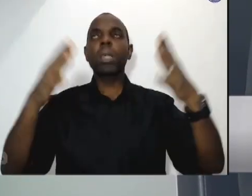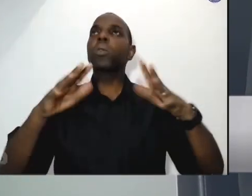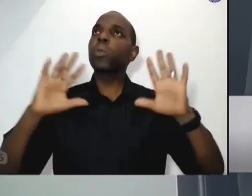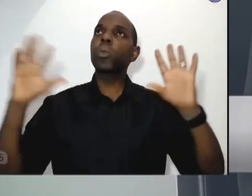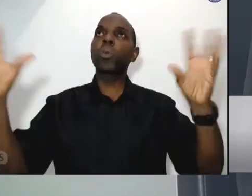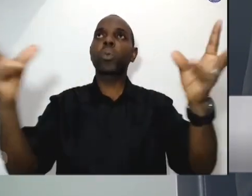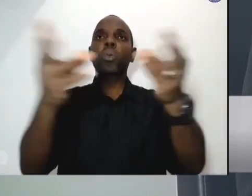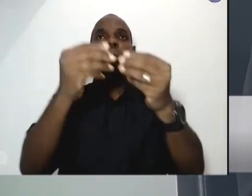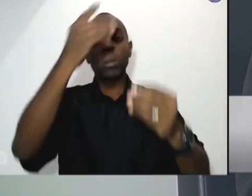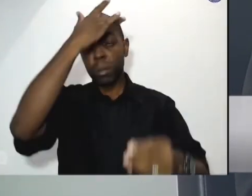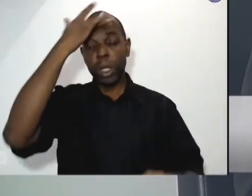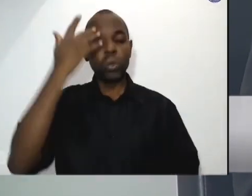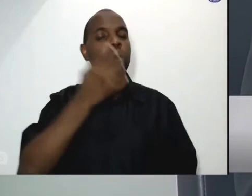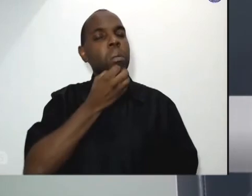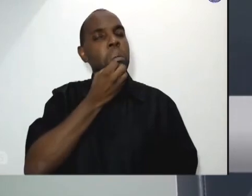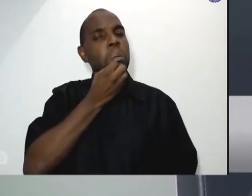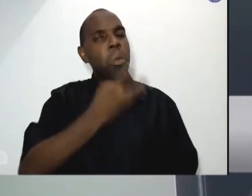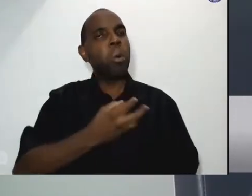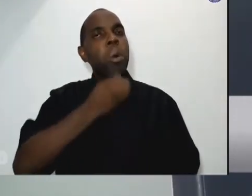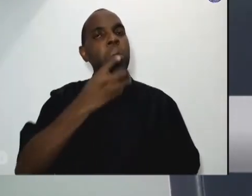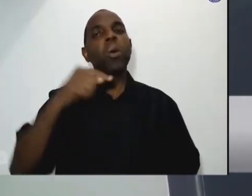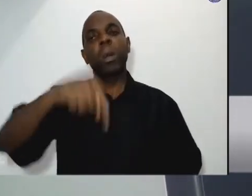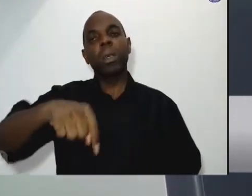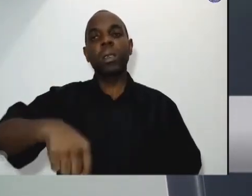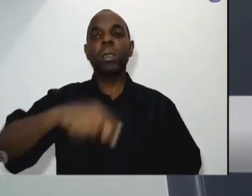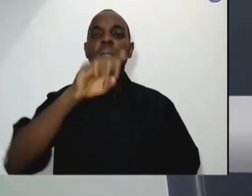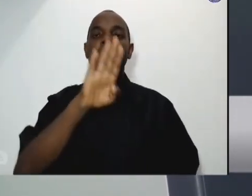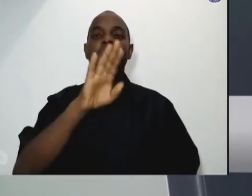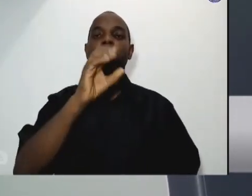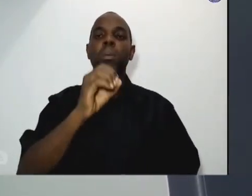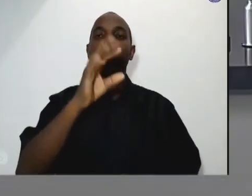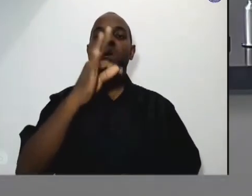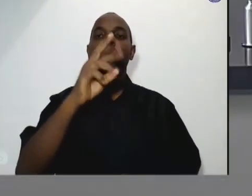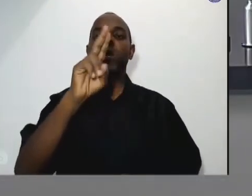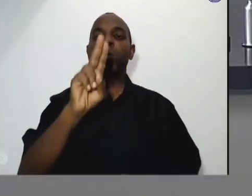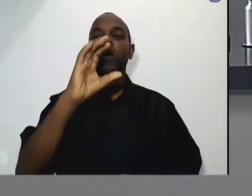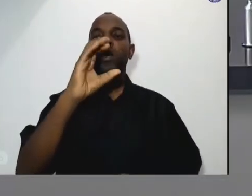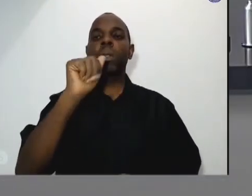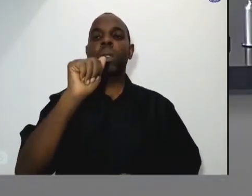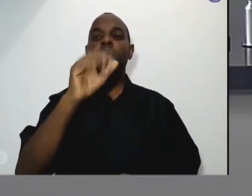temos aqui em Butucatu obrigado obrigado Patrícia também